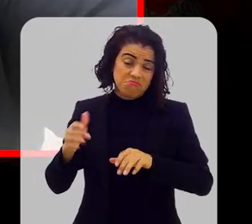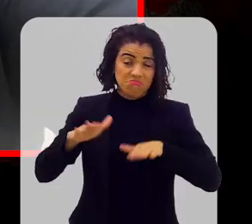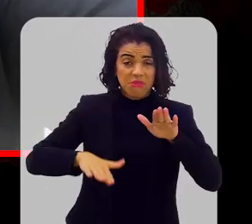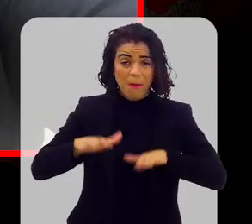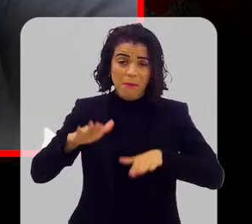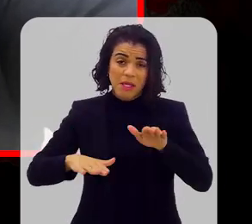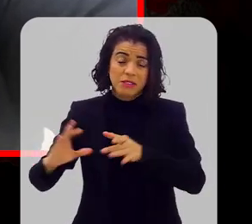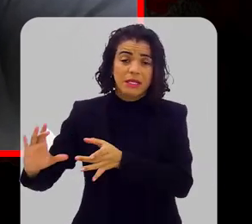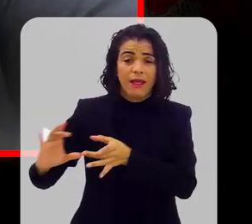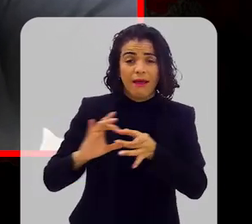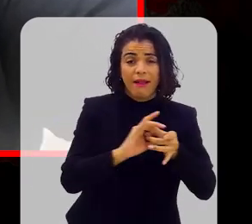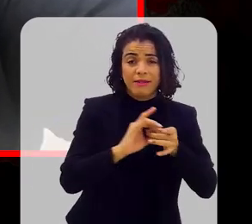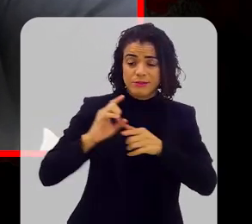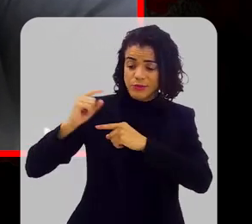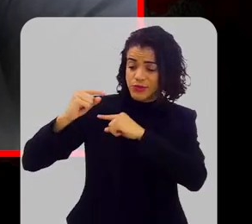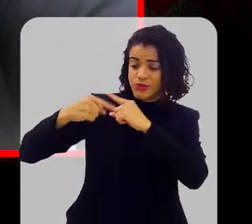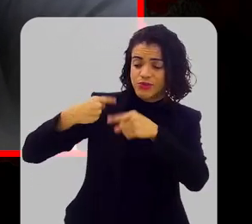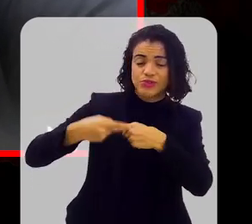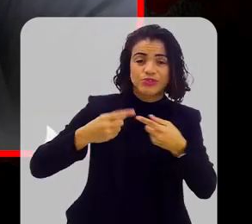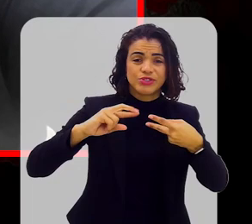relacionada a fatores genéticos.